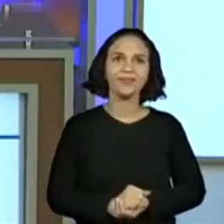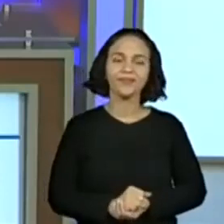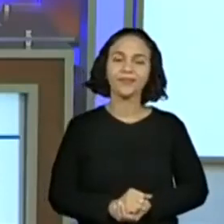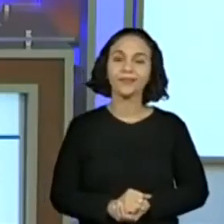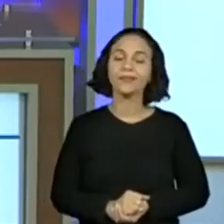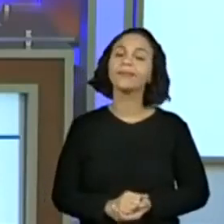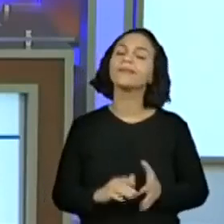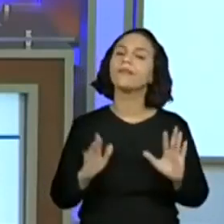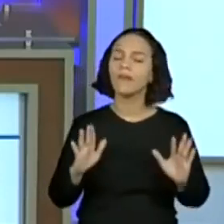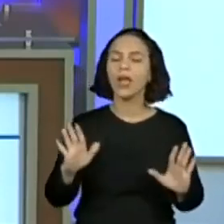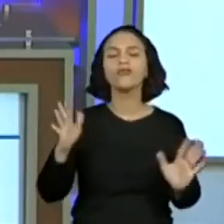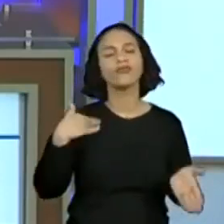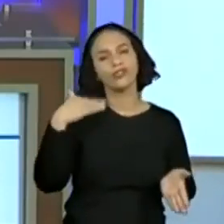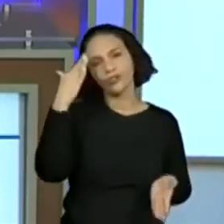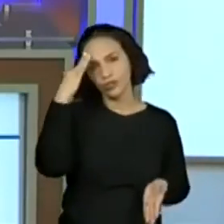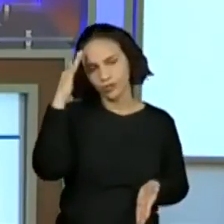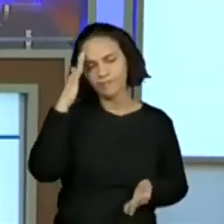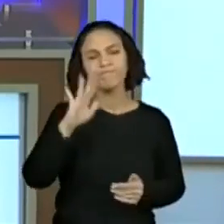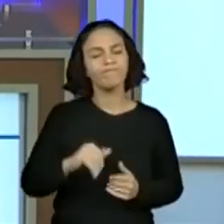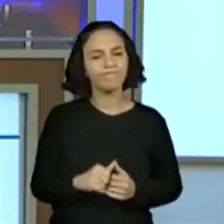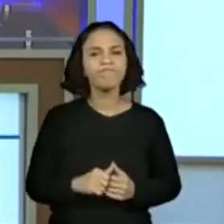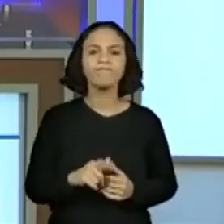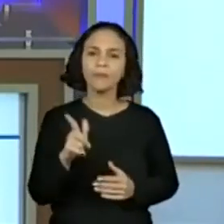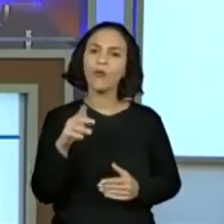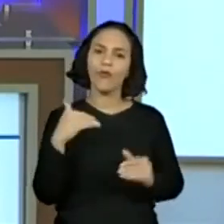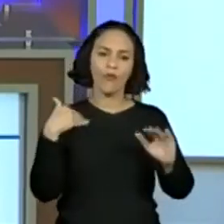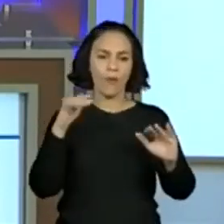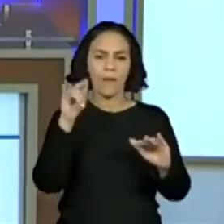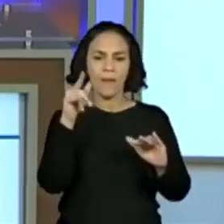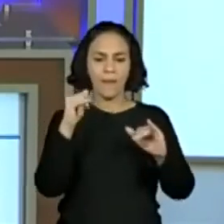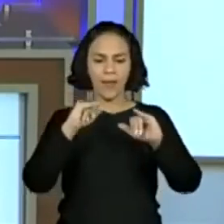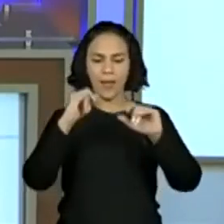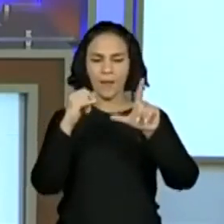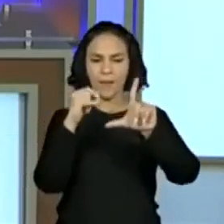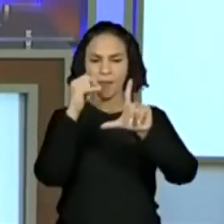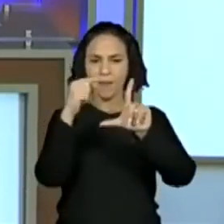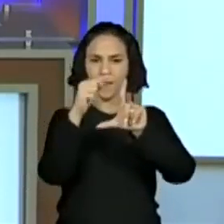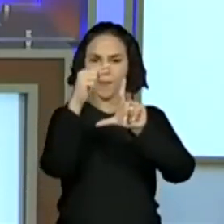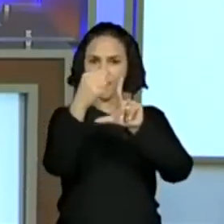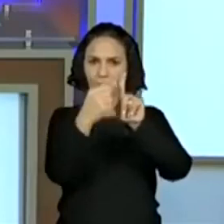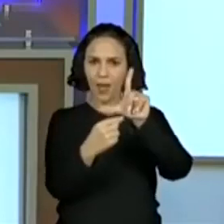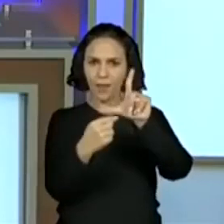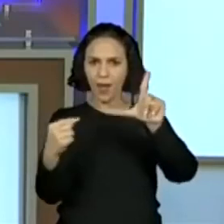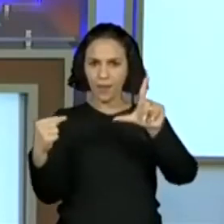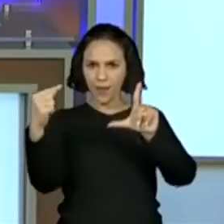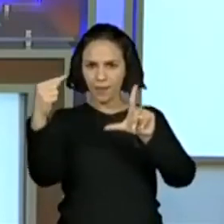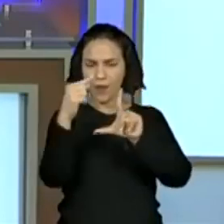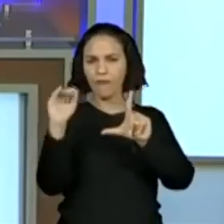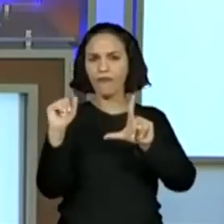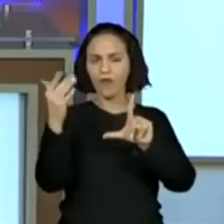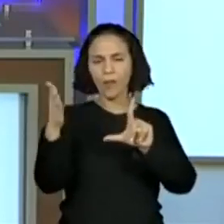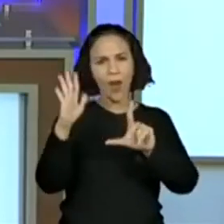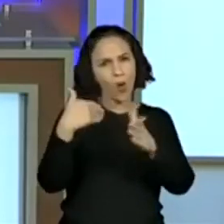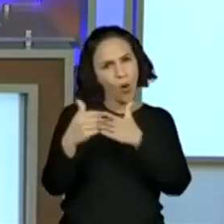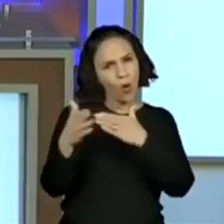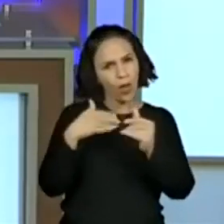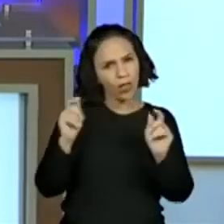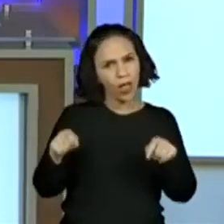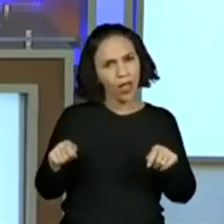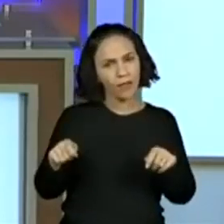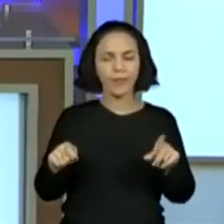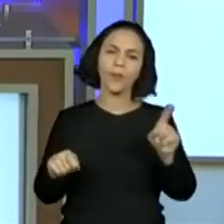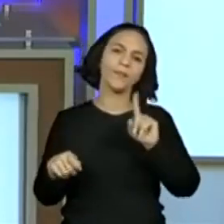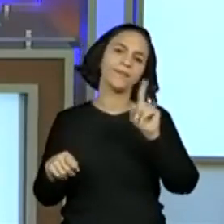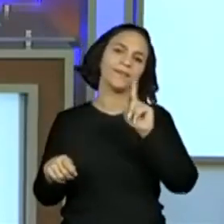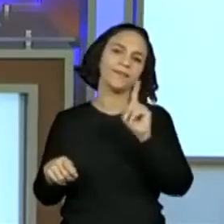Tá bom, professora. Já entendi. O perímetro, eu vou medir o contorno, certo? Mas eu posso medir o contorno de qualquer figura? Não.